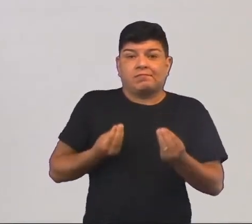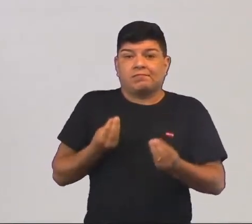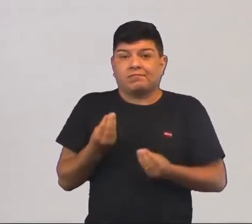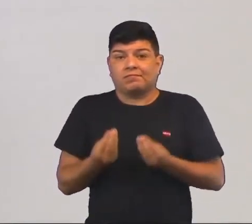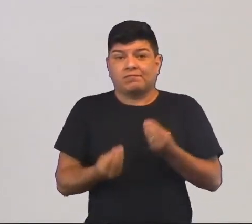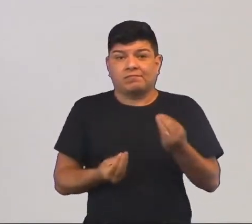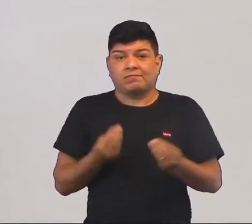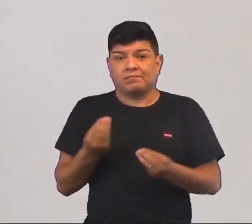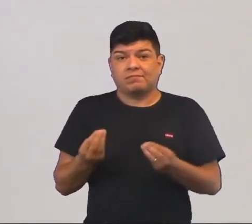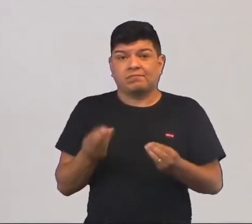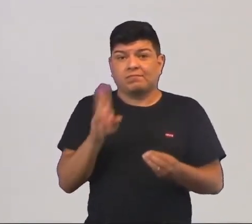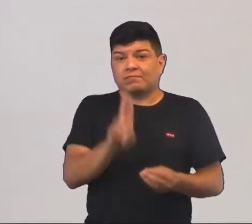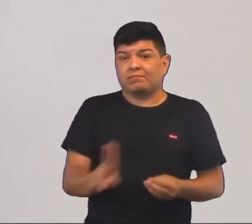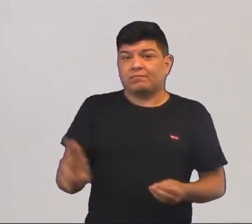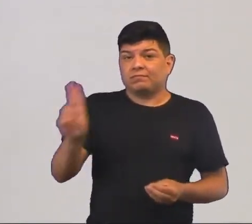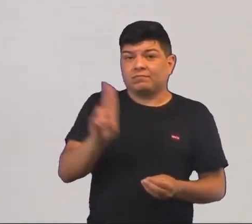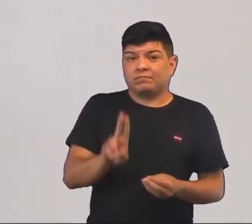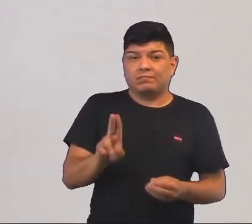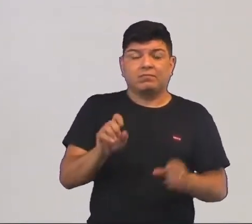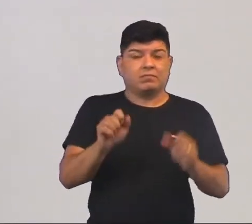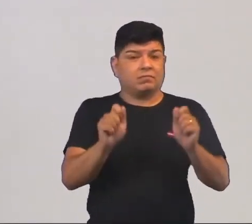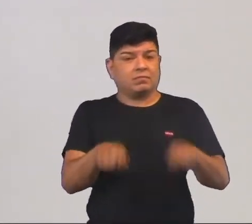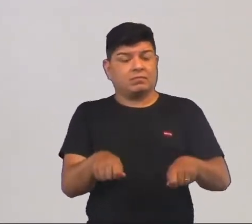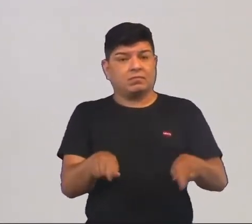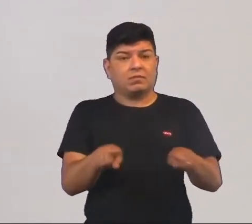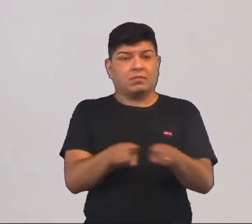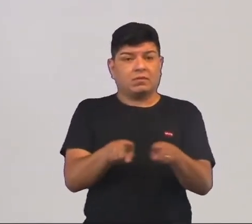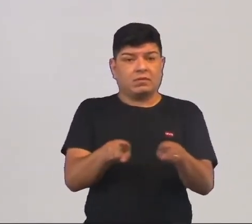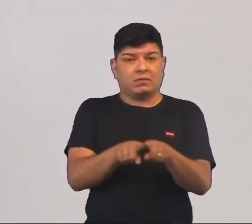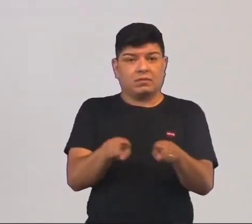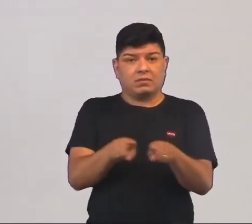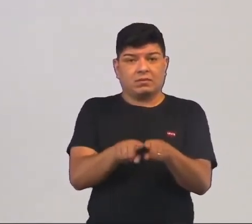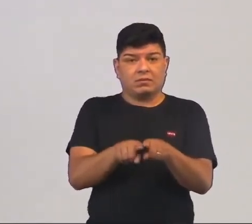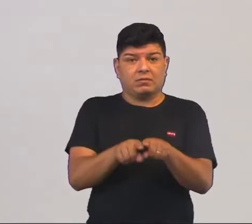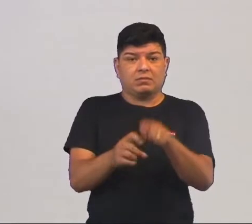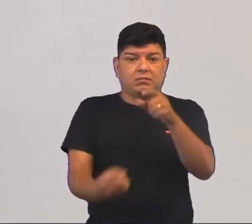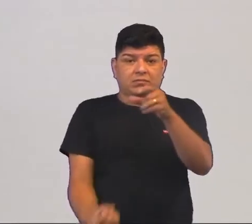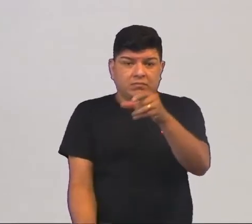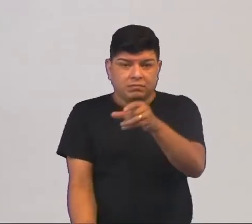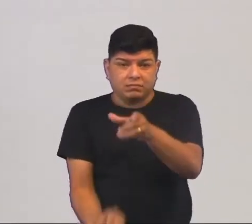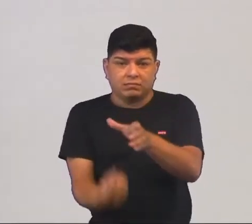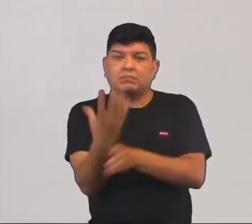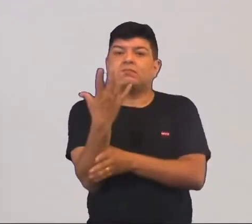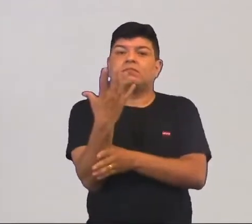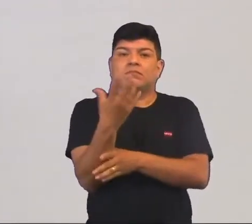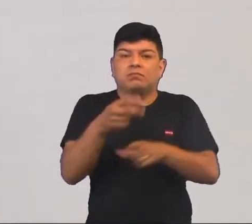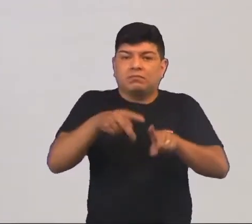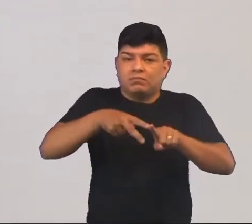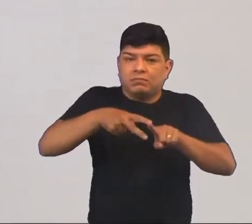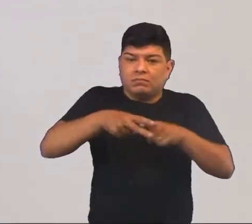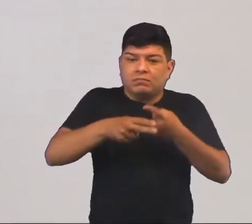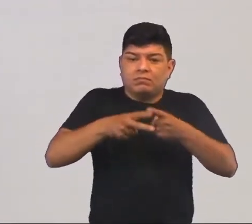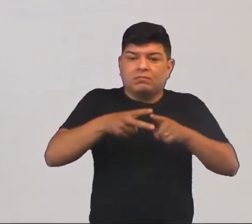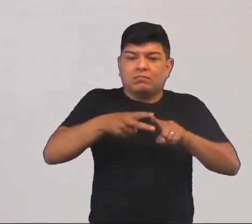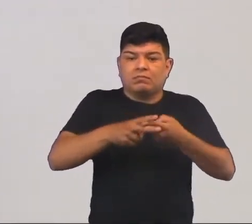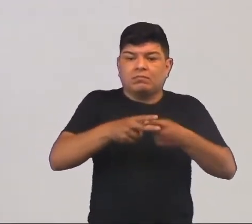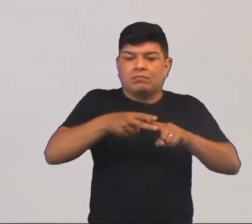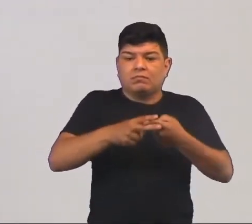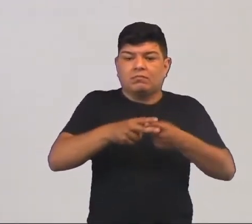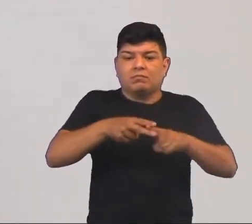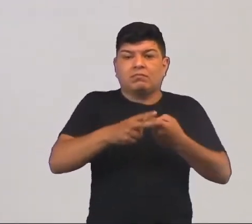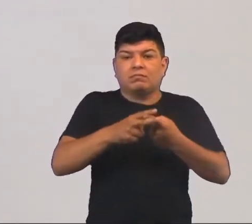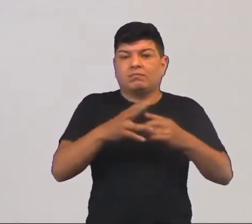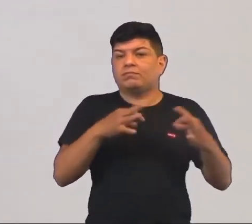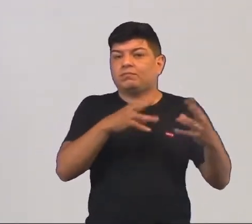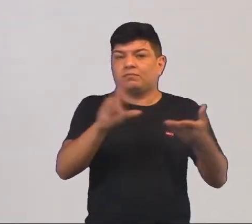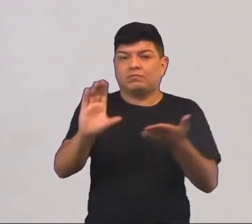está sendo utilizado, pode então criar uma uma situação de manutenção é porque todos esses recursos